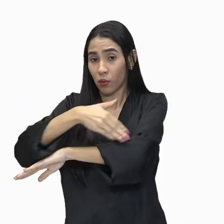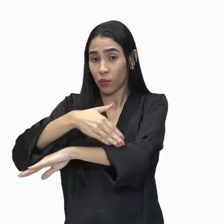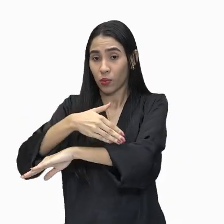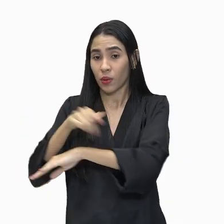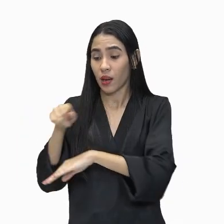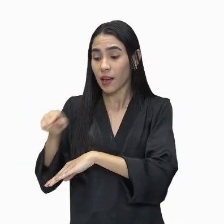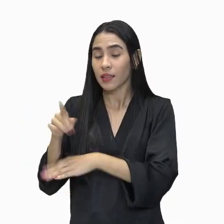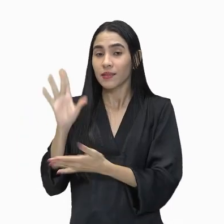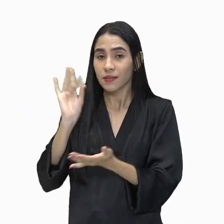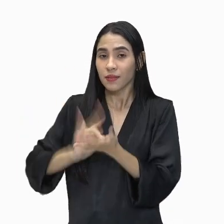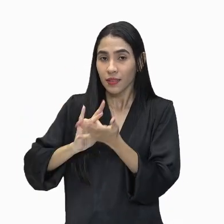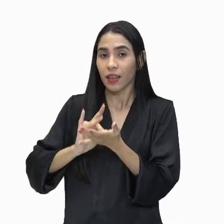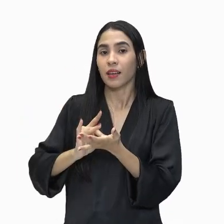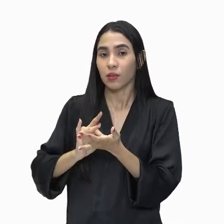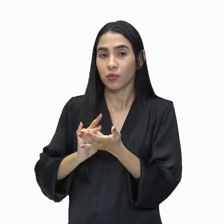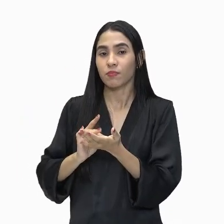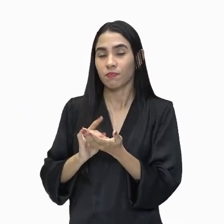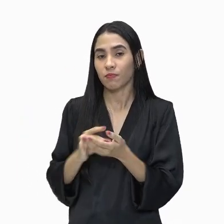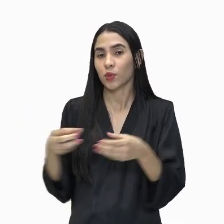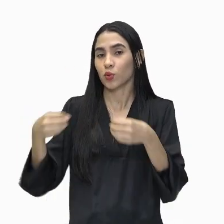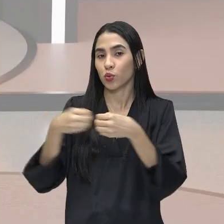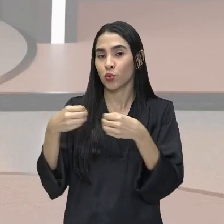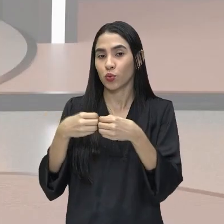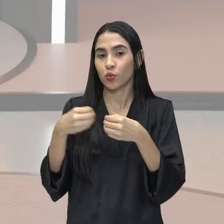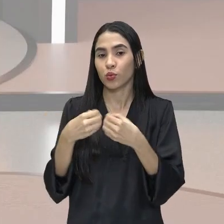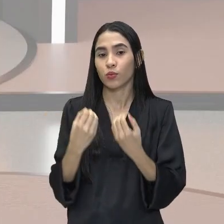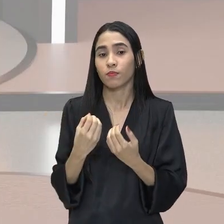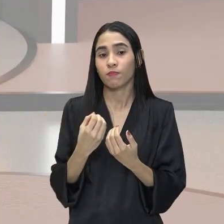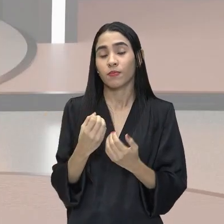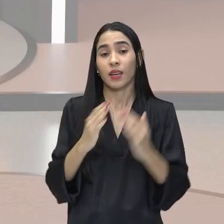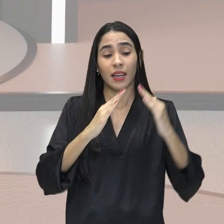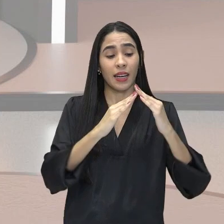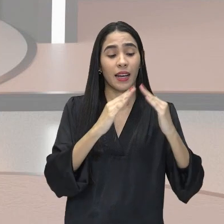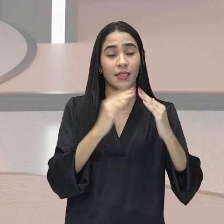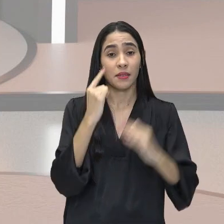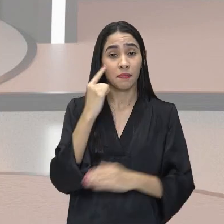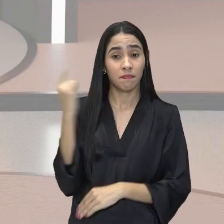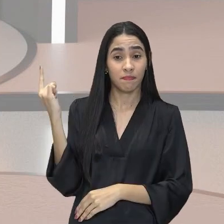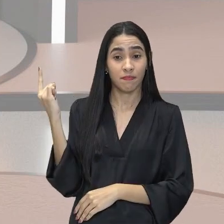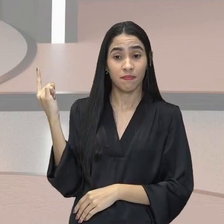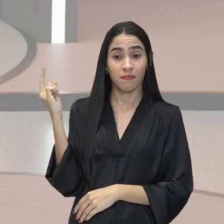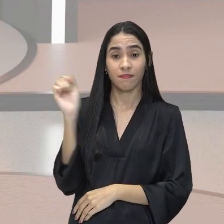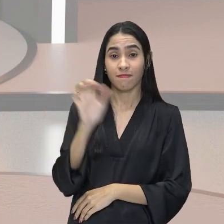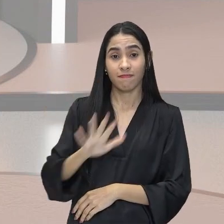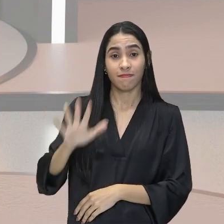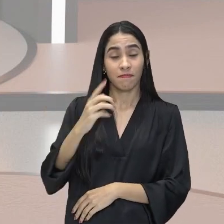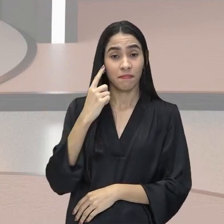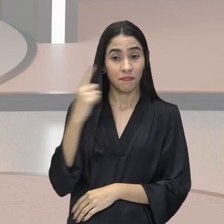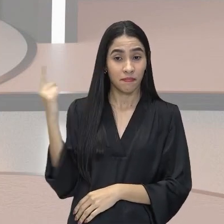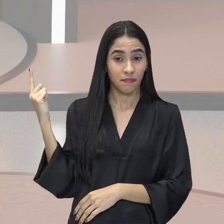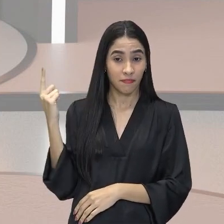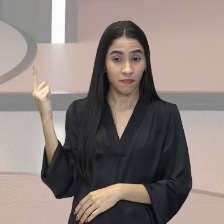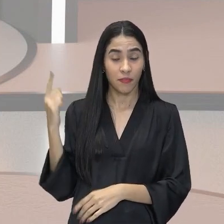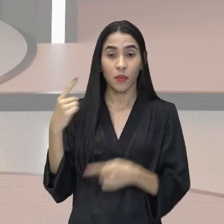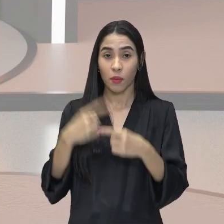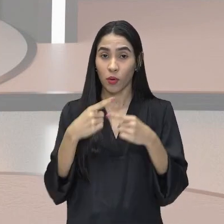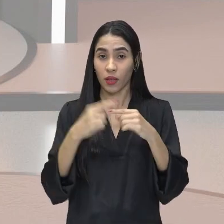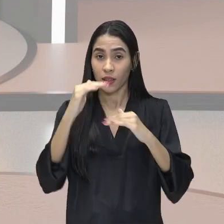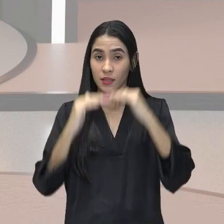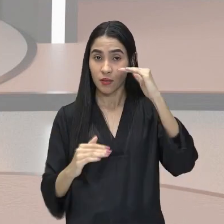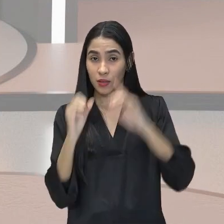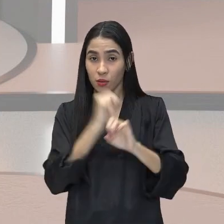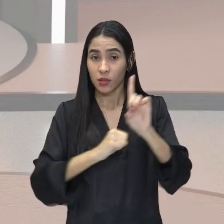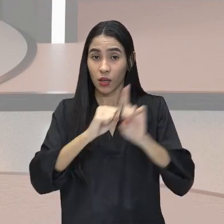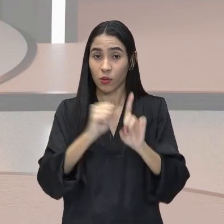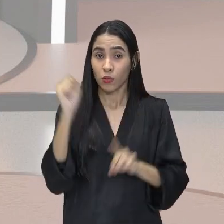realmente ao lado desta casa bonita aqui que você está vendo. Porque a desigualdade social no